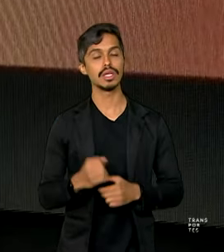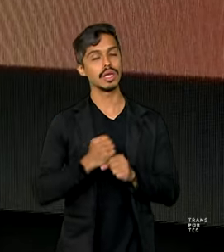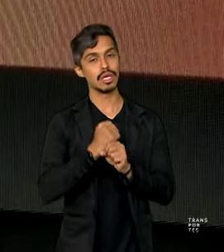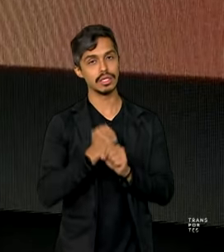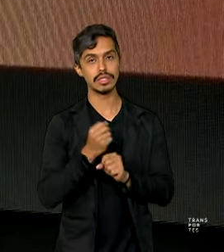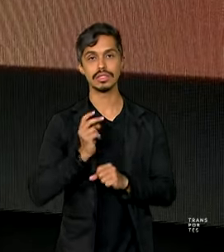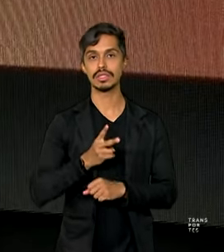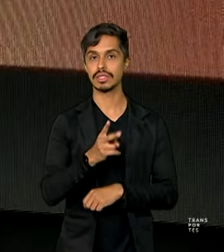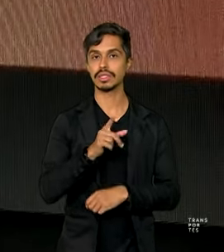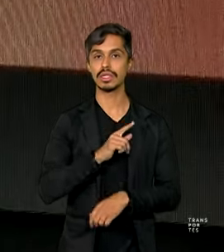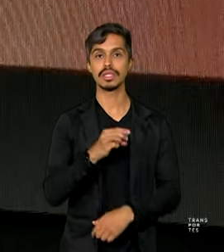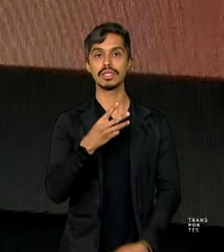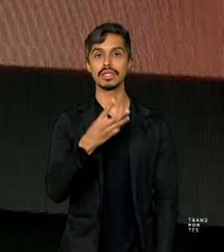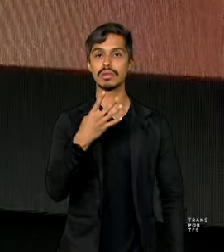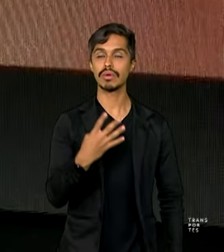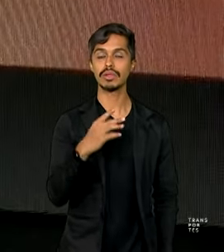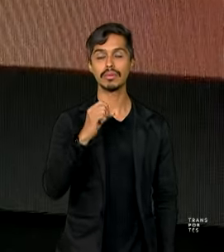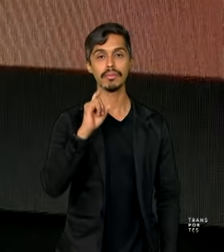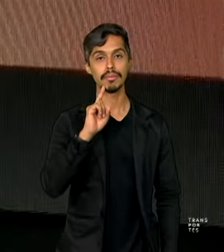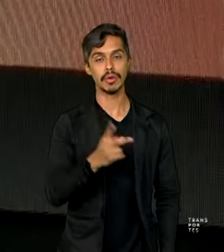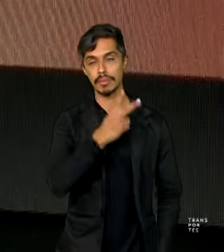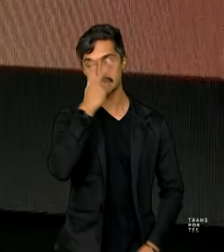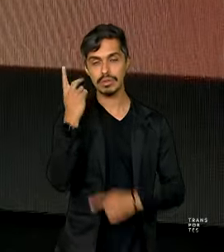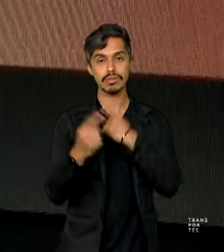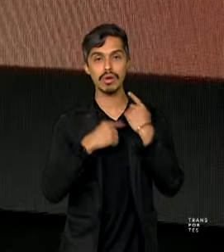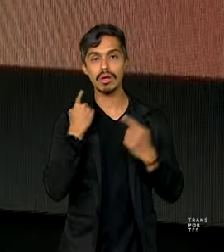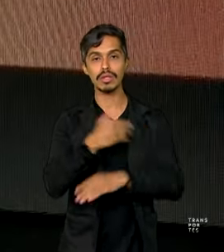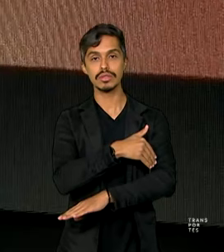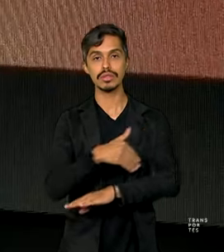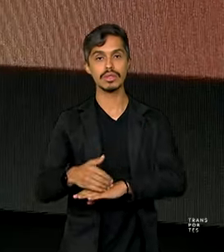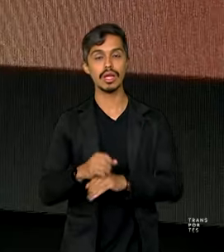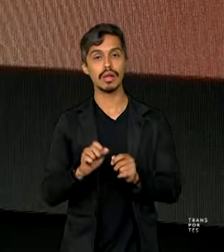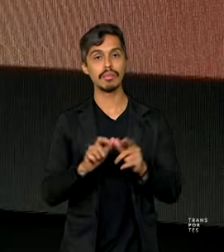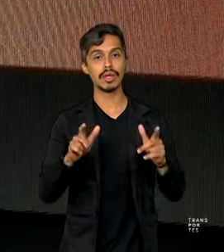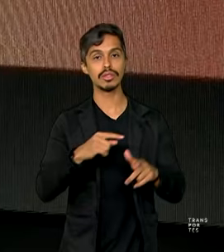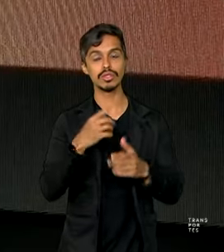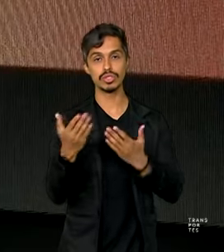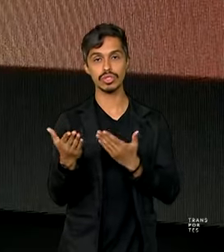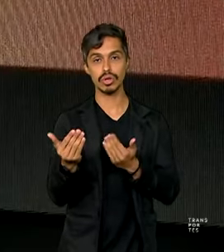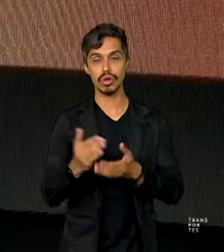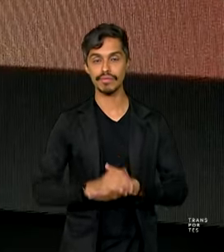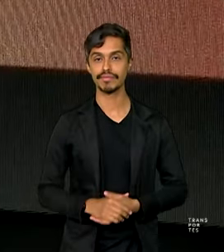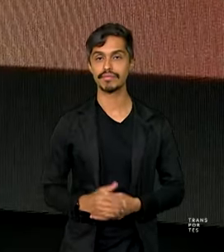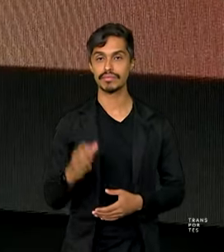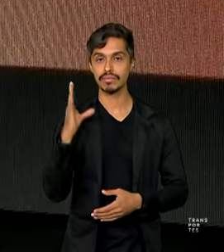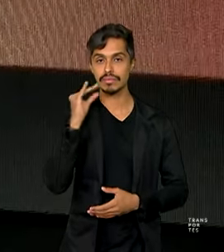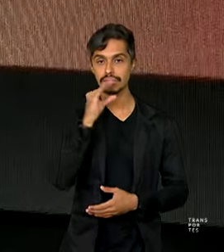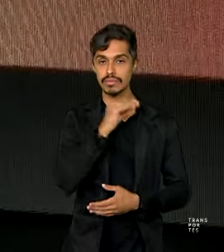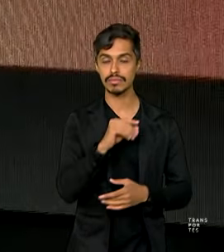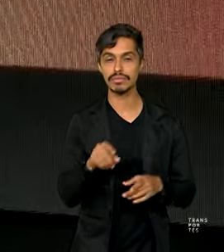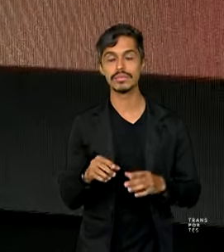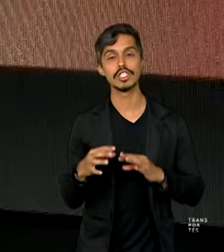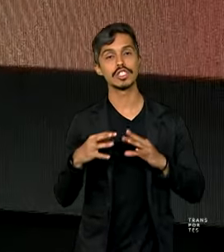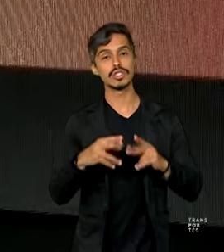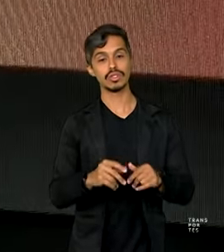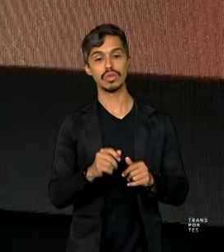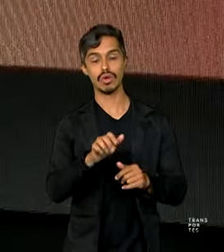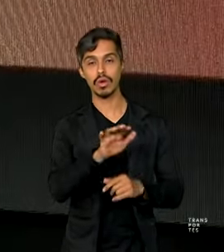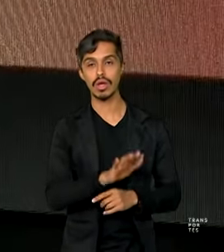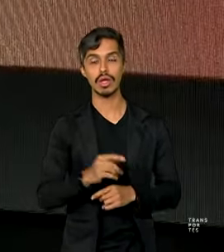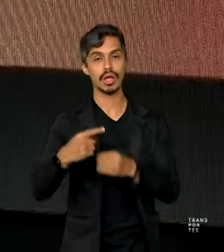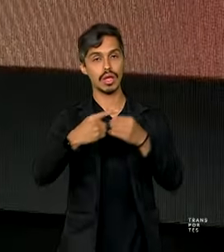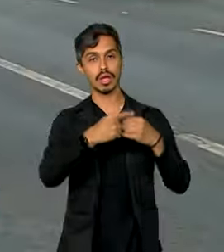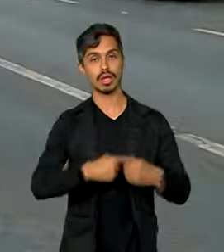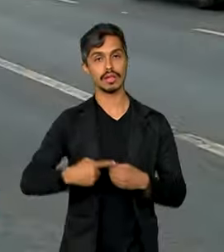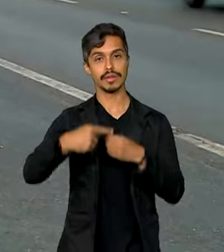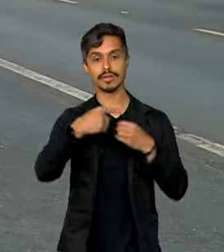34 mil vidas no trânsito. Na maioria, jovens, adolescentes, em todas as cidades